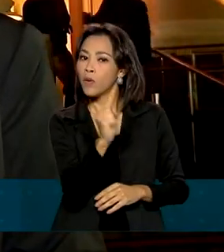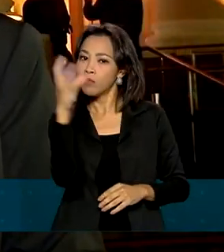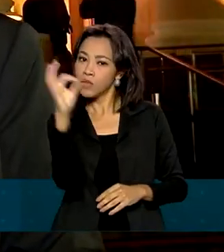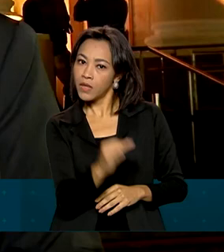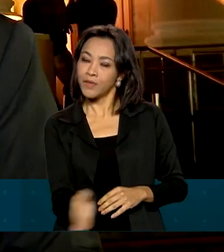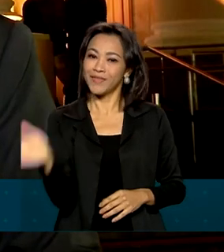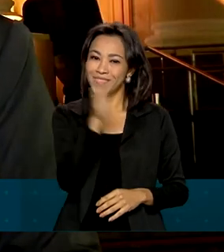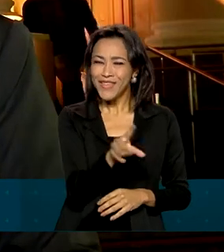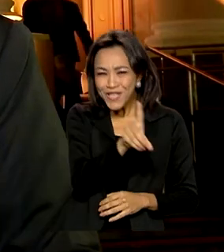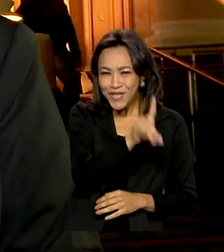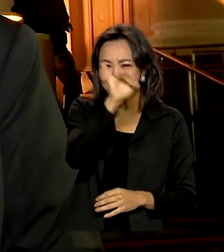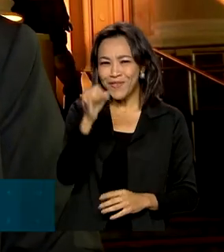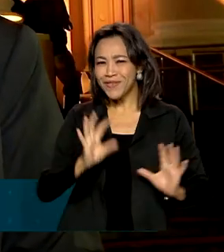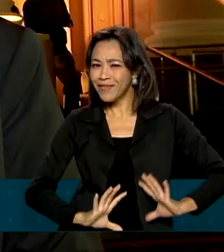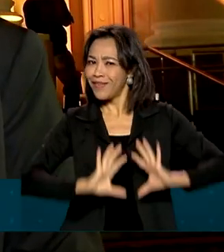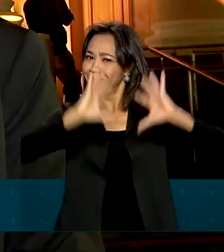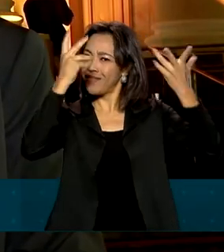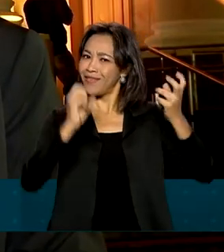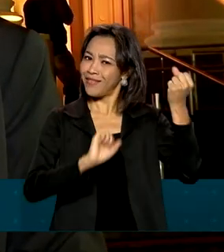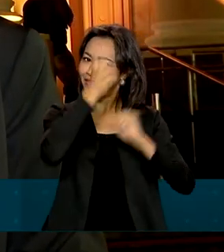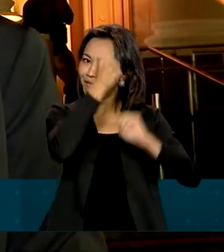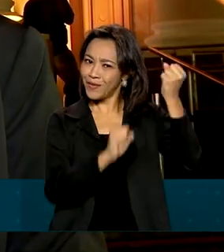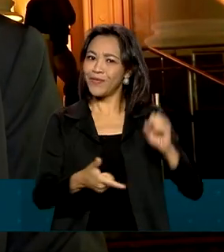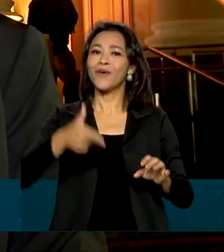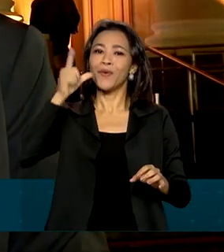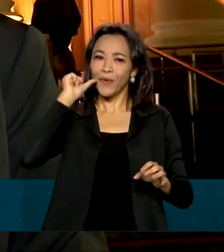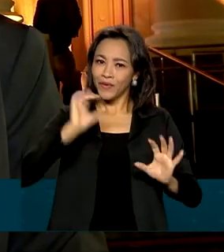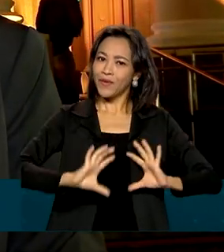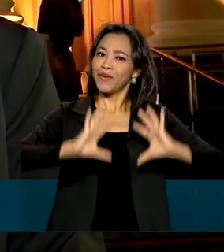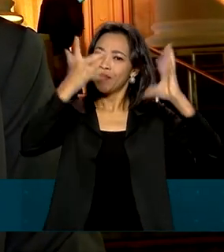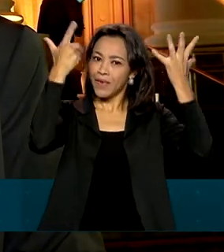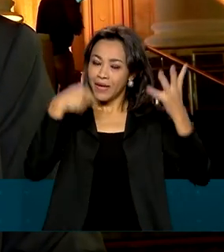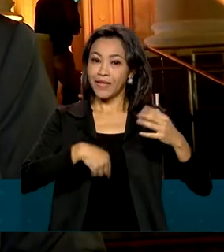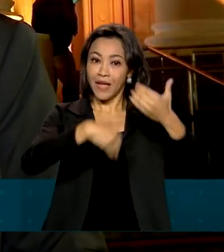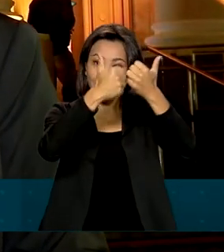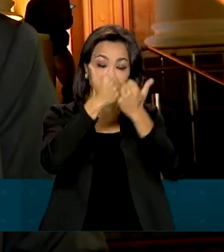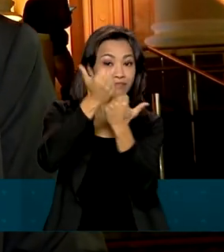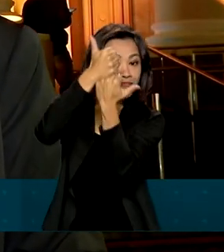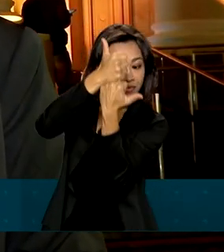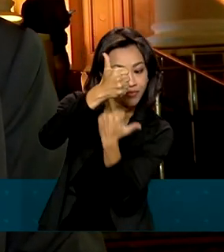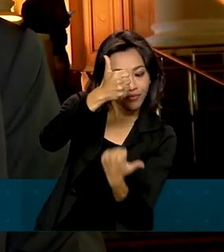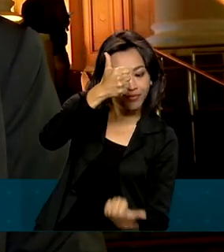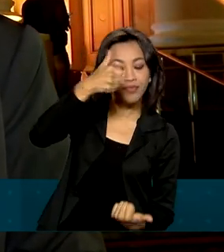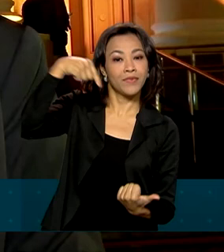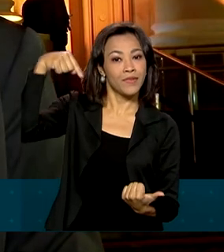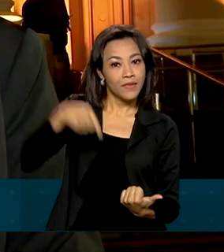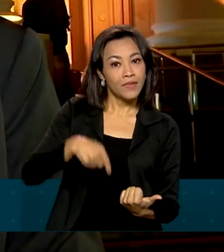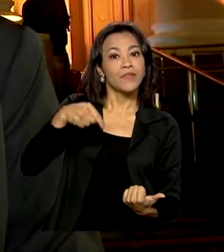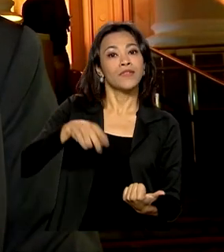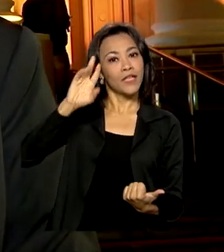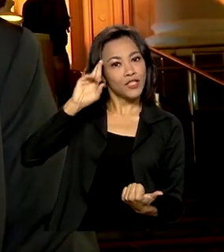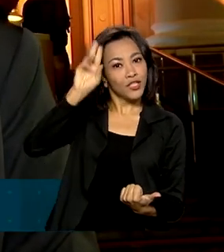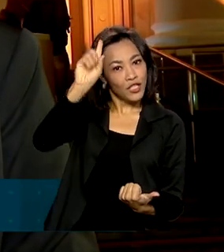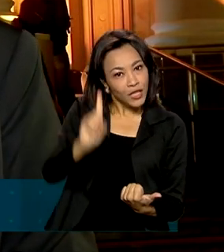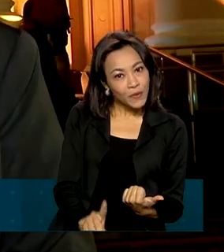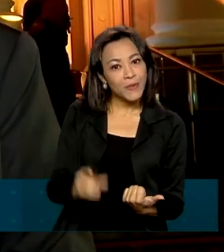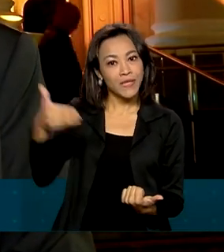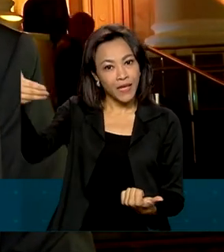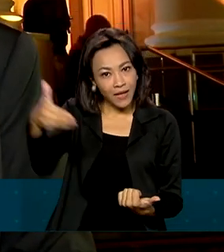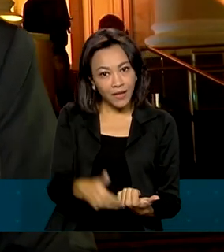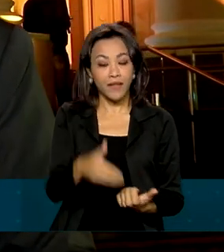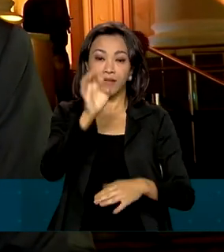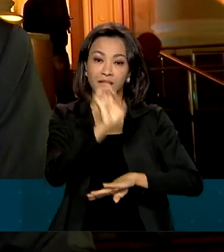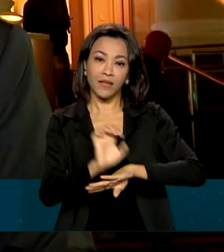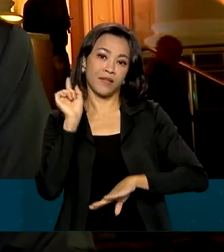Indústria foi comemorado durante a cerimônia de posse da Diretoria da Federação das Indústrias de Minas Gerais, realizada aqui na capital